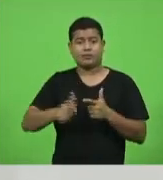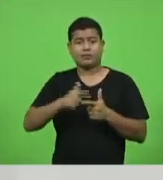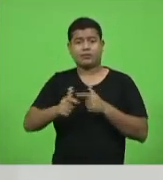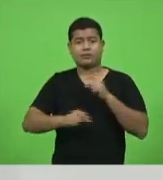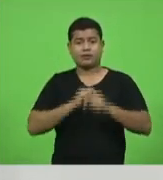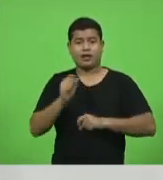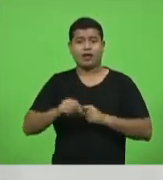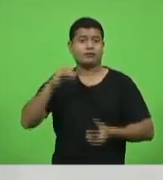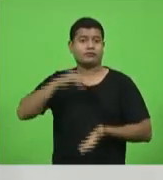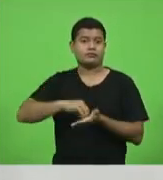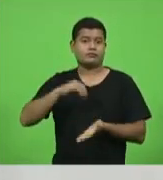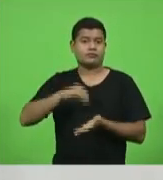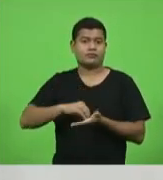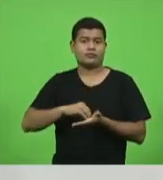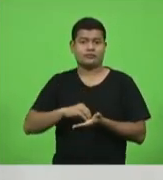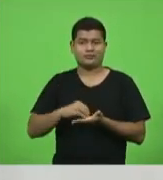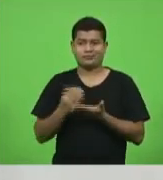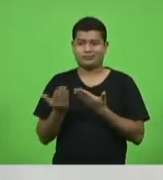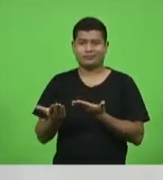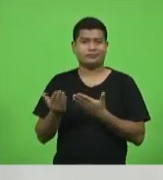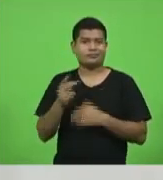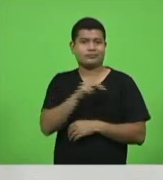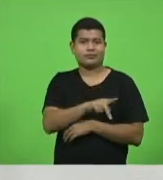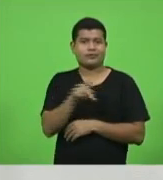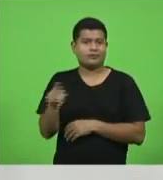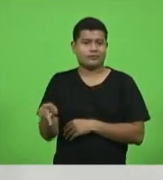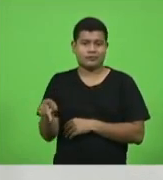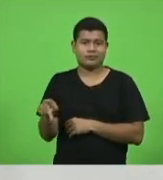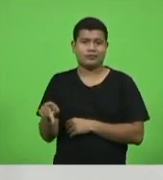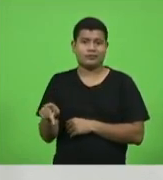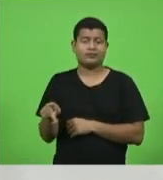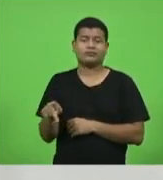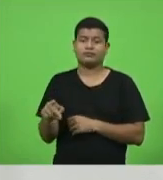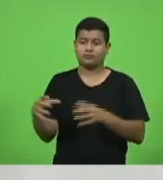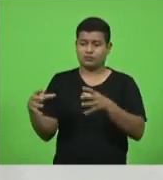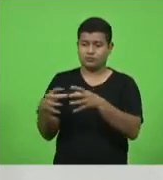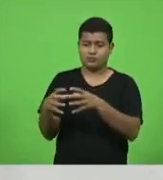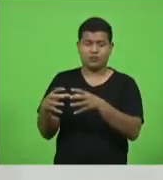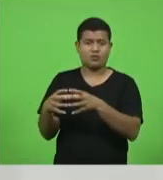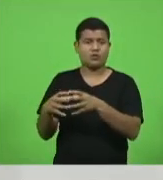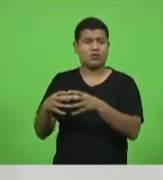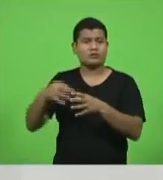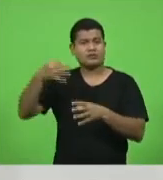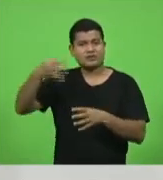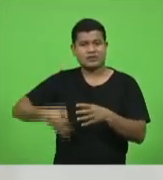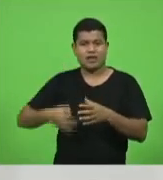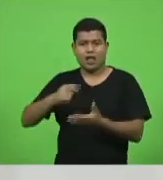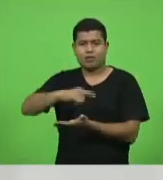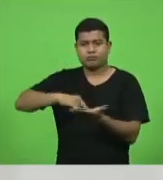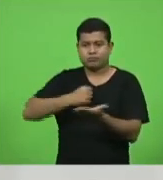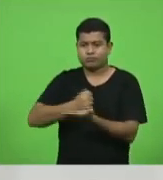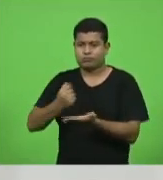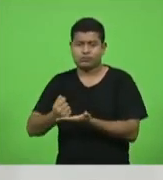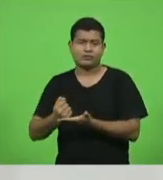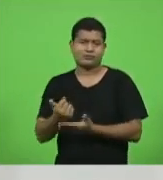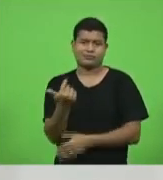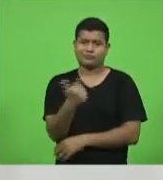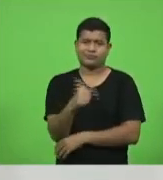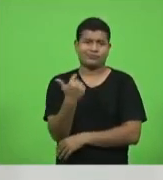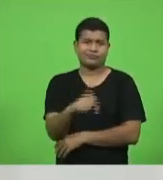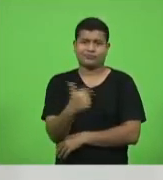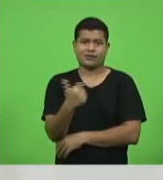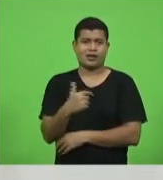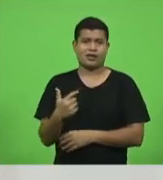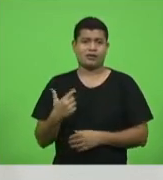de professores. Nós não temos as equipes contratadas, então, não tem profissionais para garantir